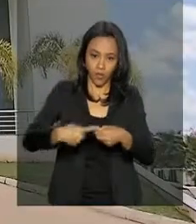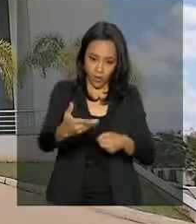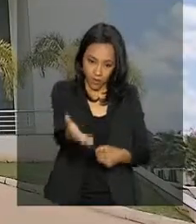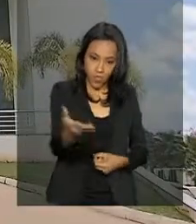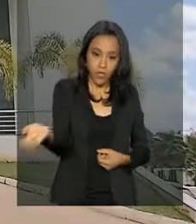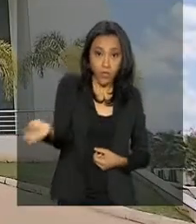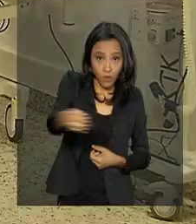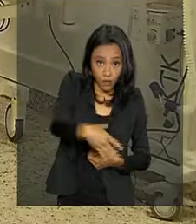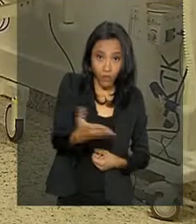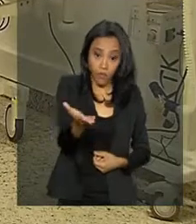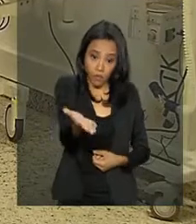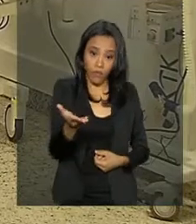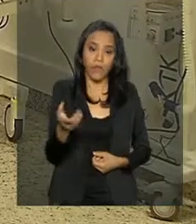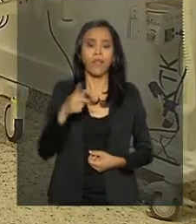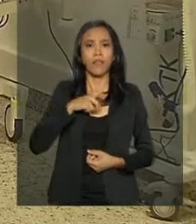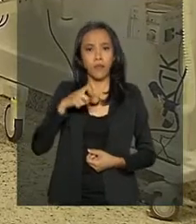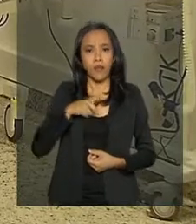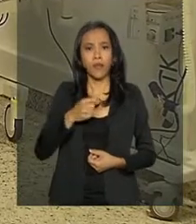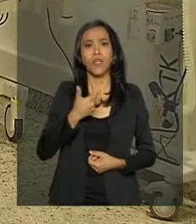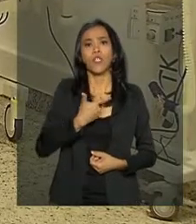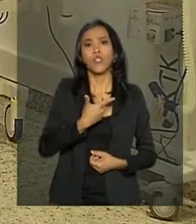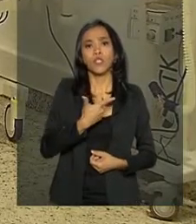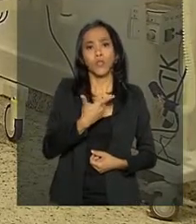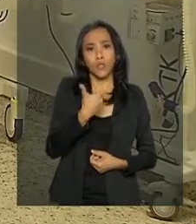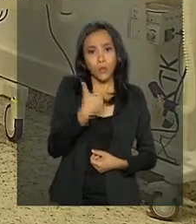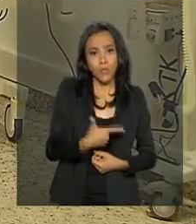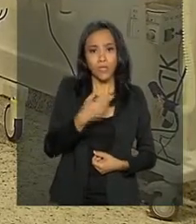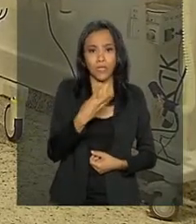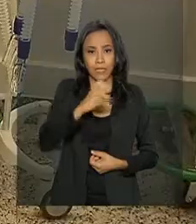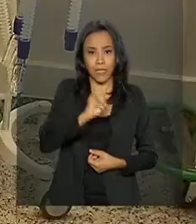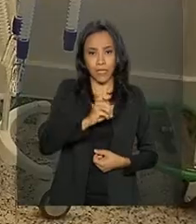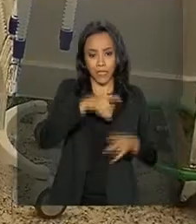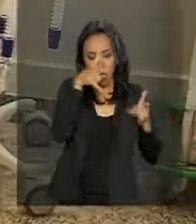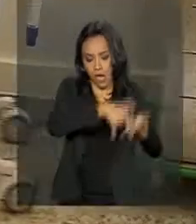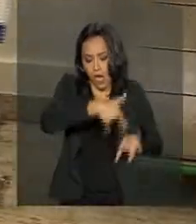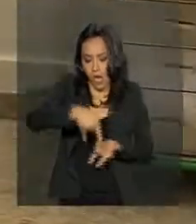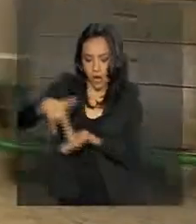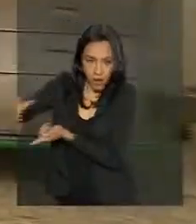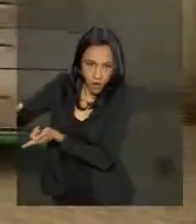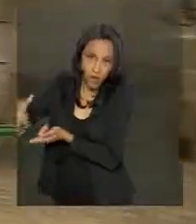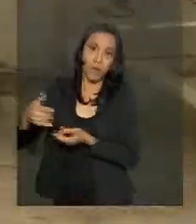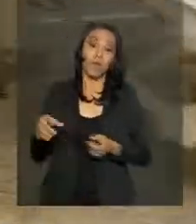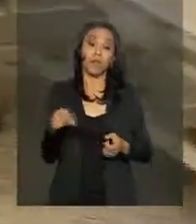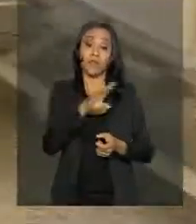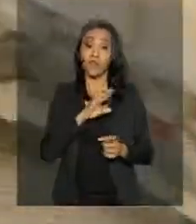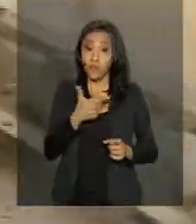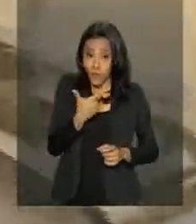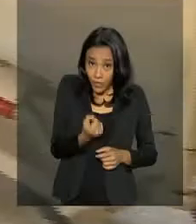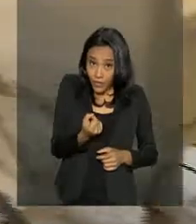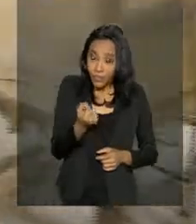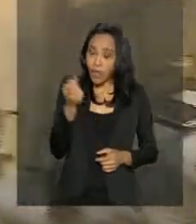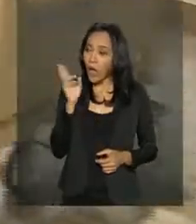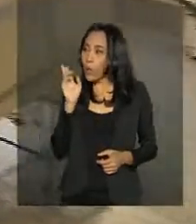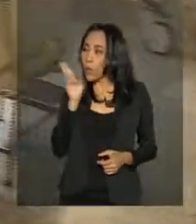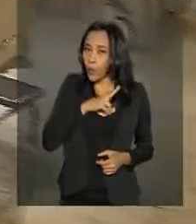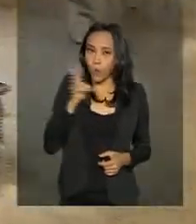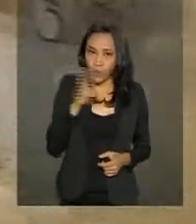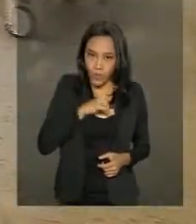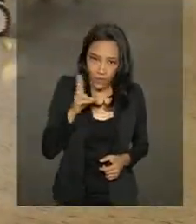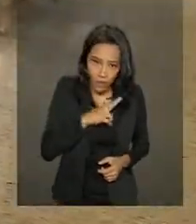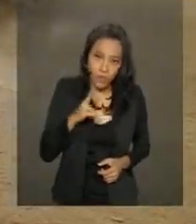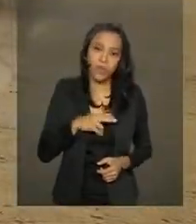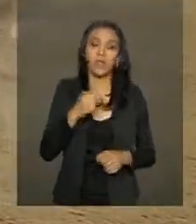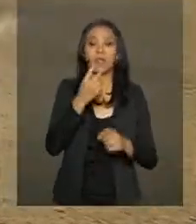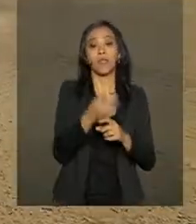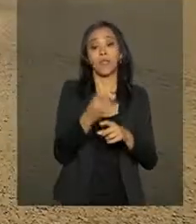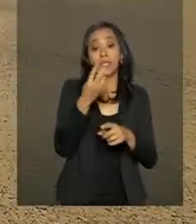unidade de saúde conta com 230 leitos, 20 deles destinado à urgência, 30 unidades